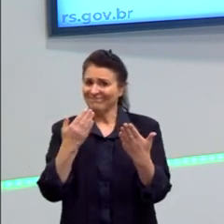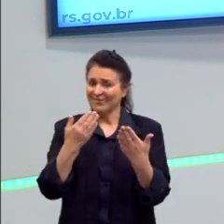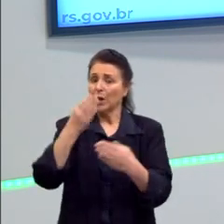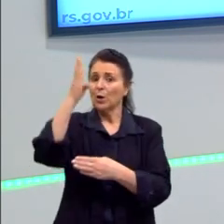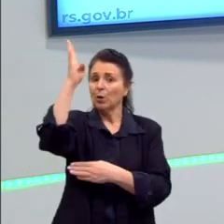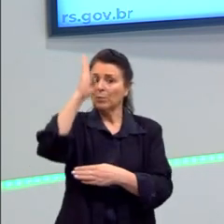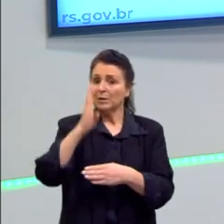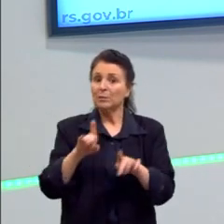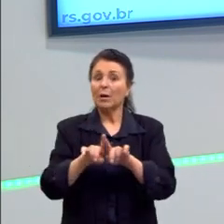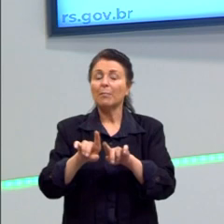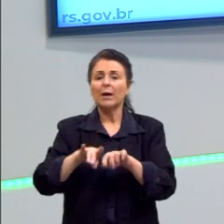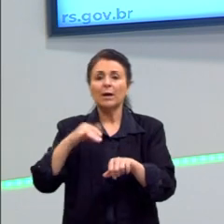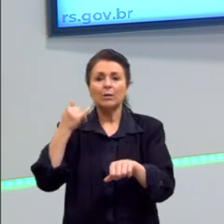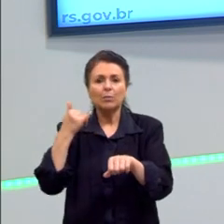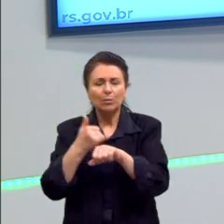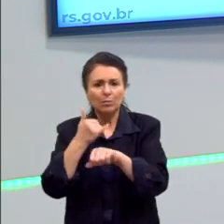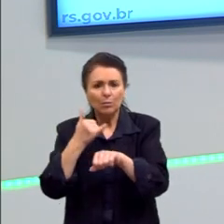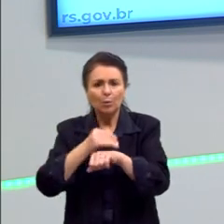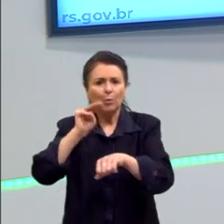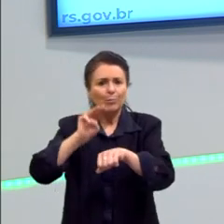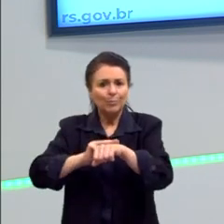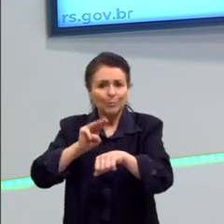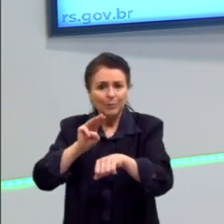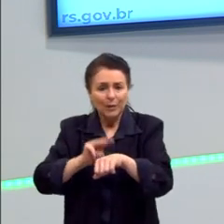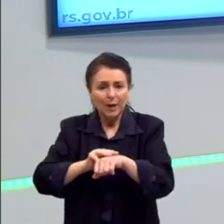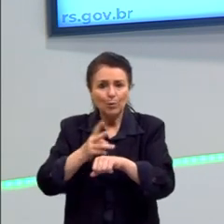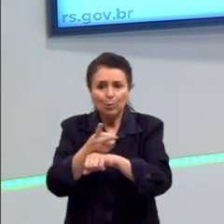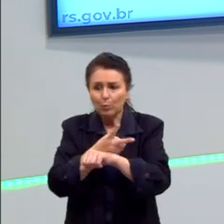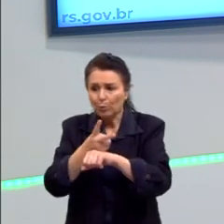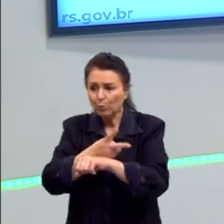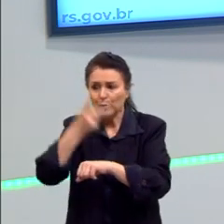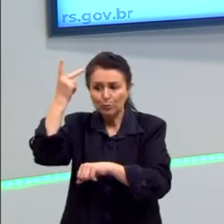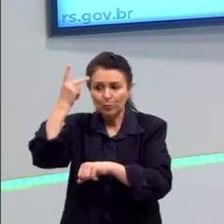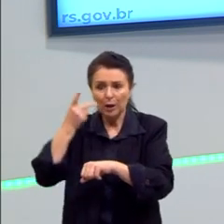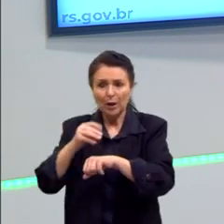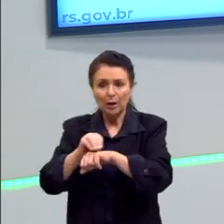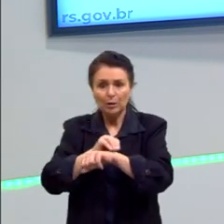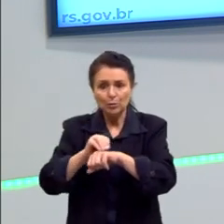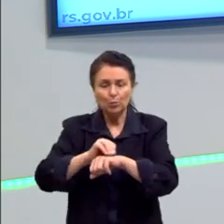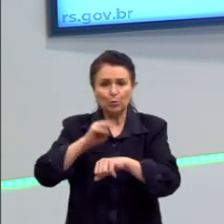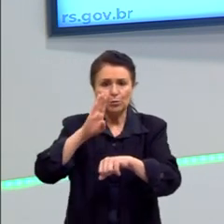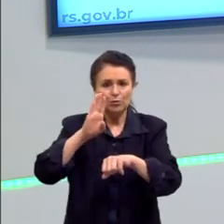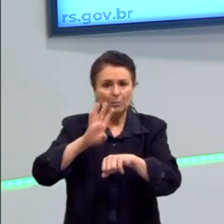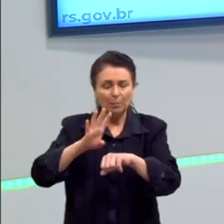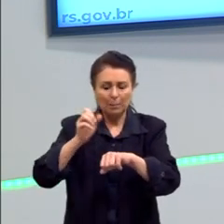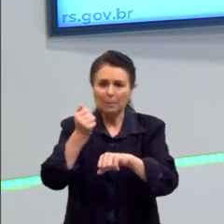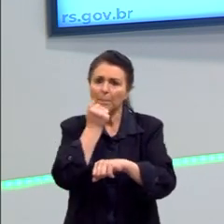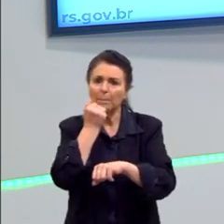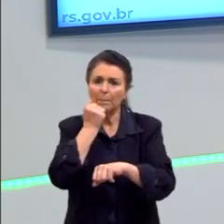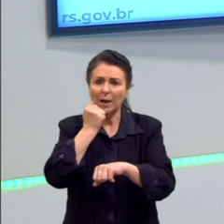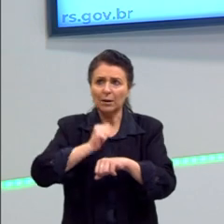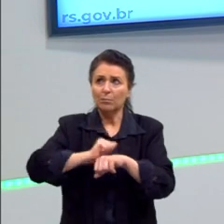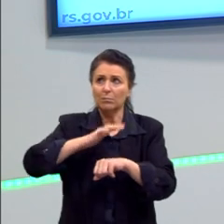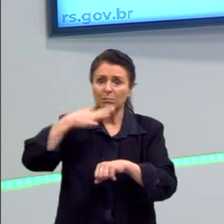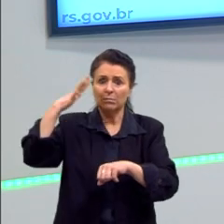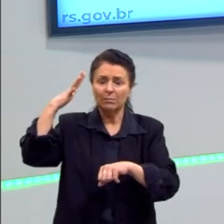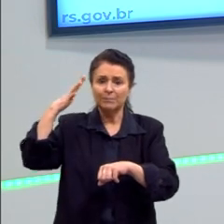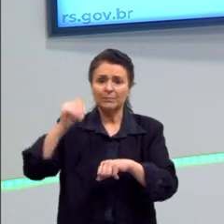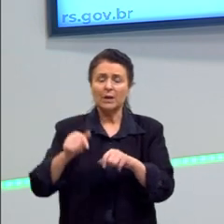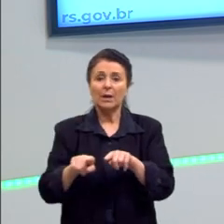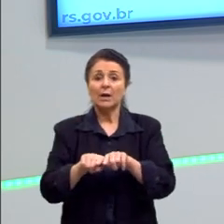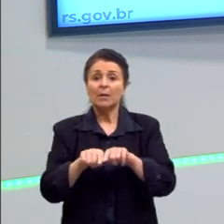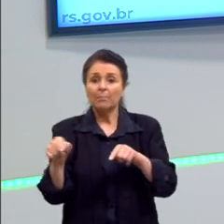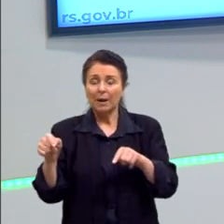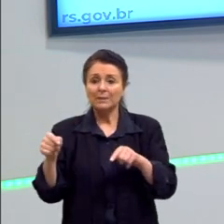reservas minerais, nossos garimpos, e é por isso que nós vemos esses conflitos que estão acontecendo. Faz justamente parte desse